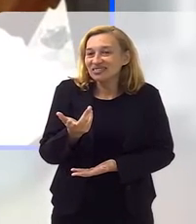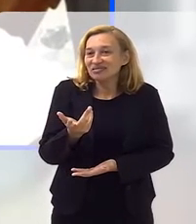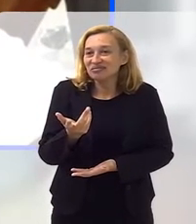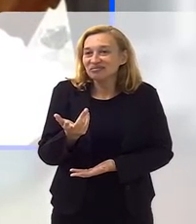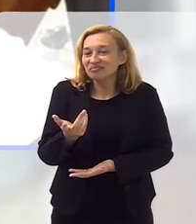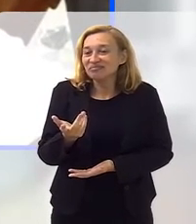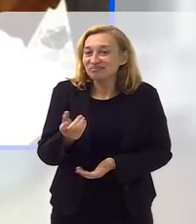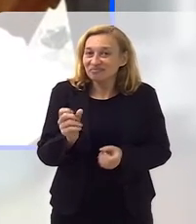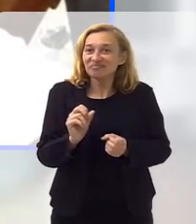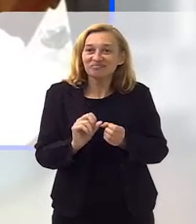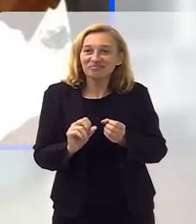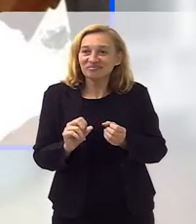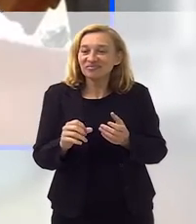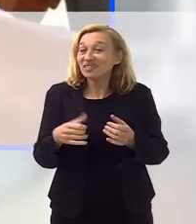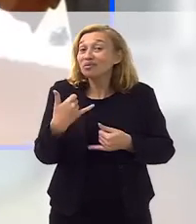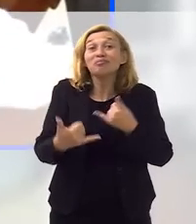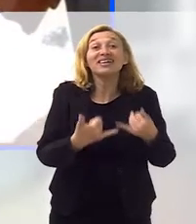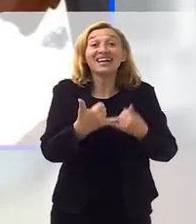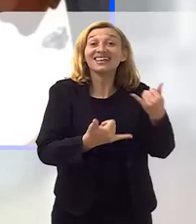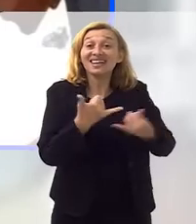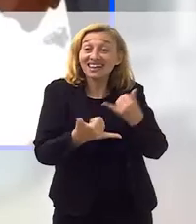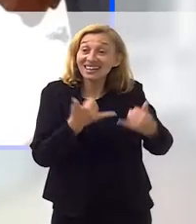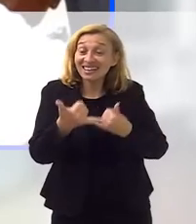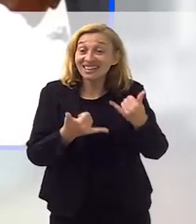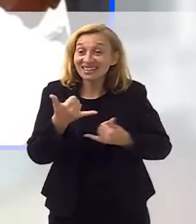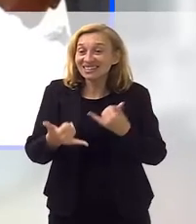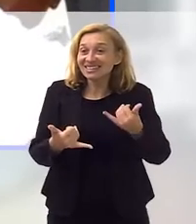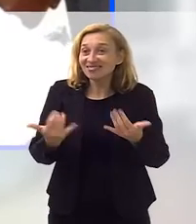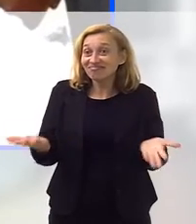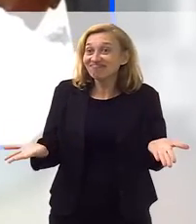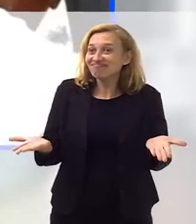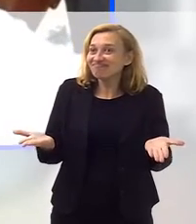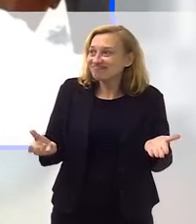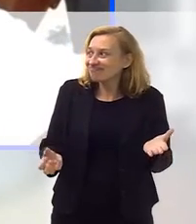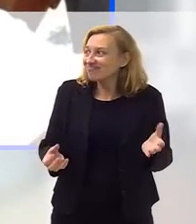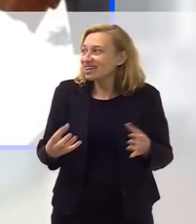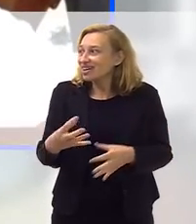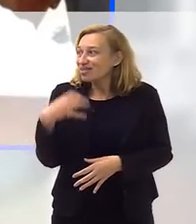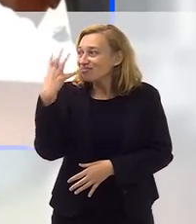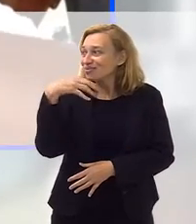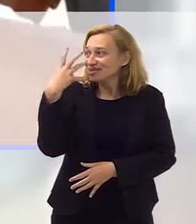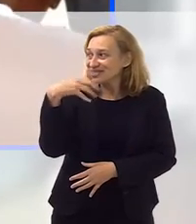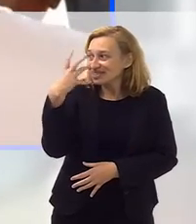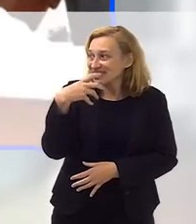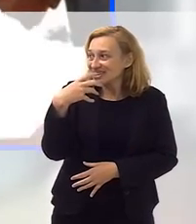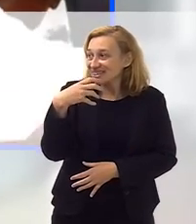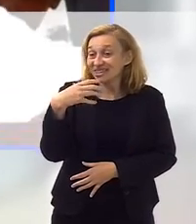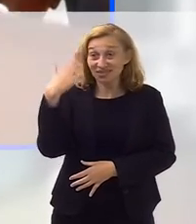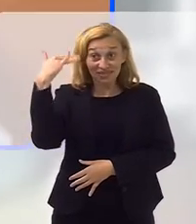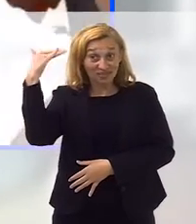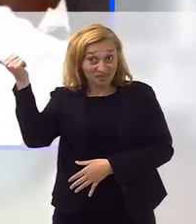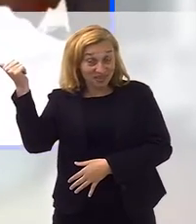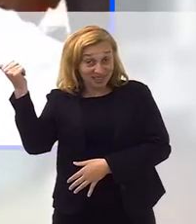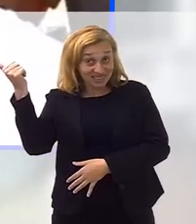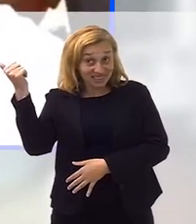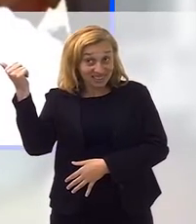canção que eles fizeram, assim como uma brincadeira, que acabou virando uma música, até que ela